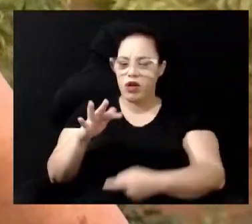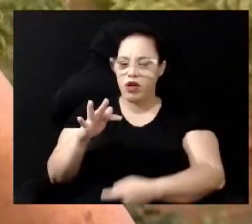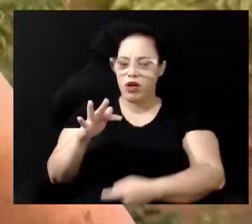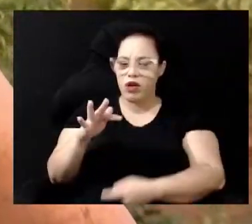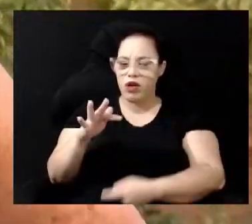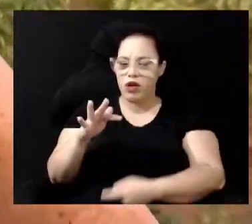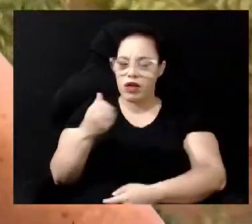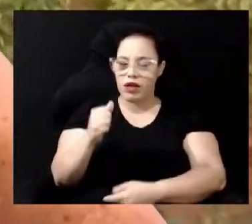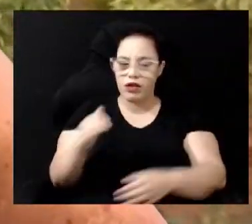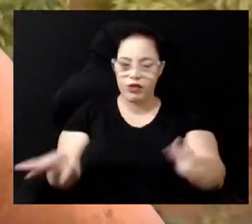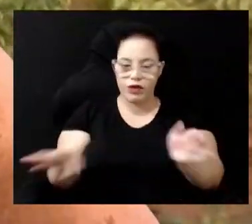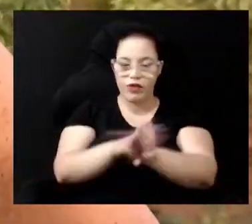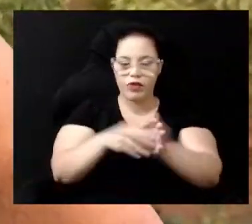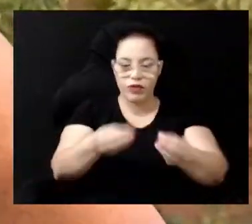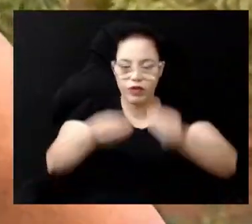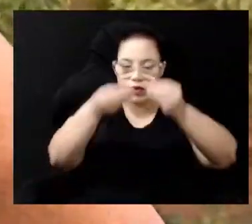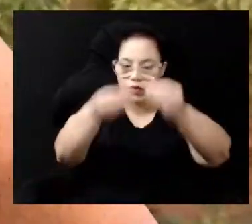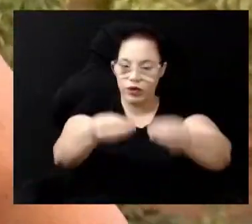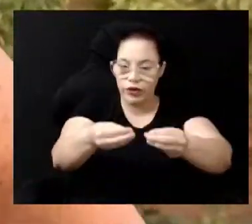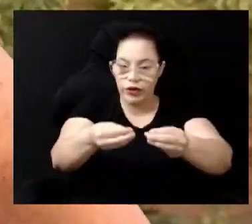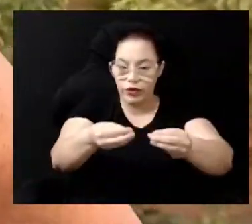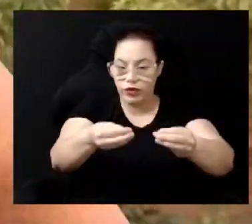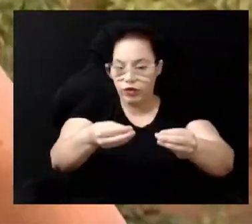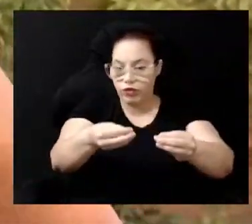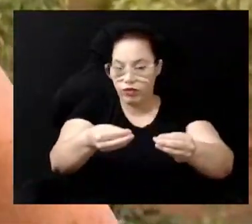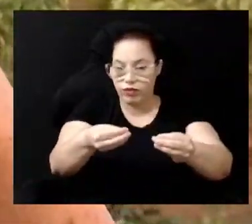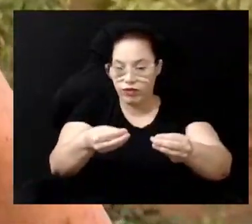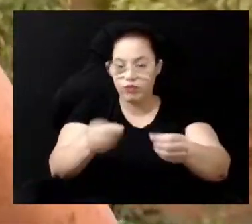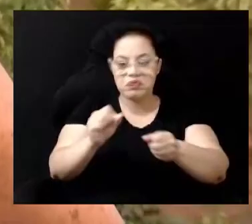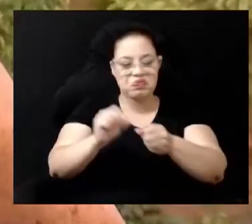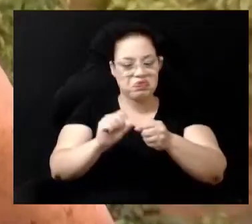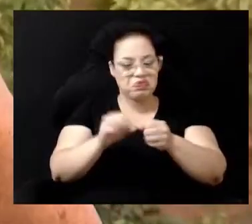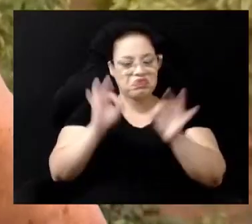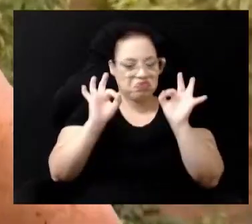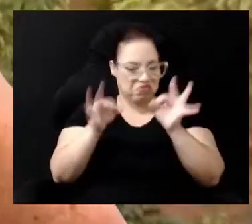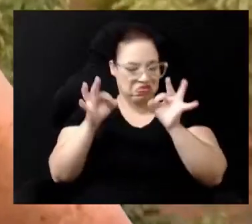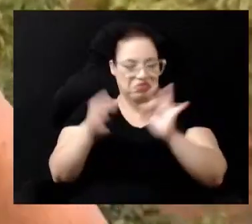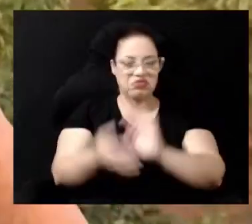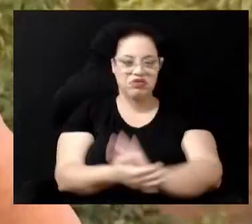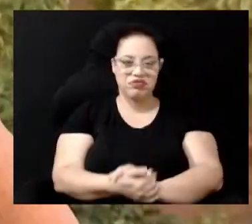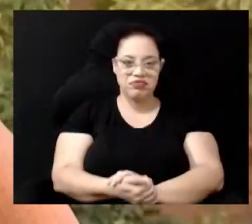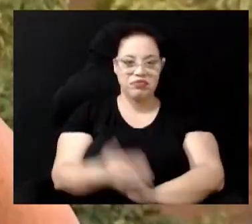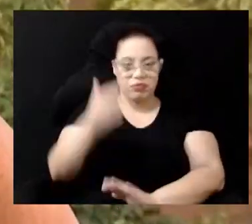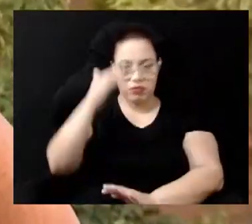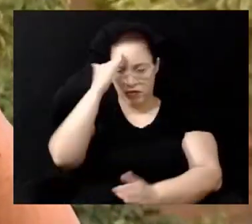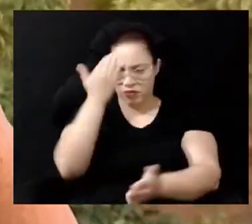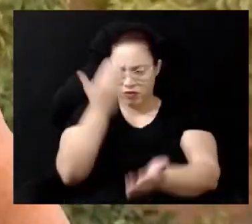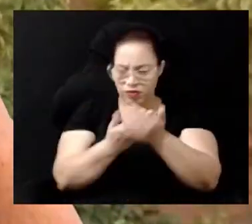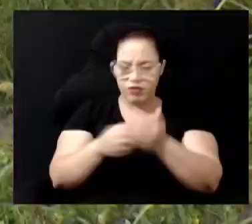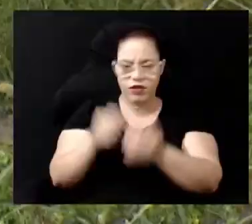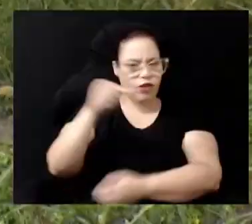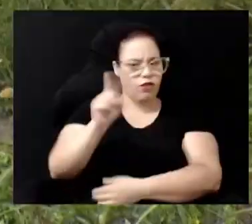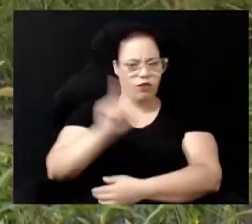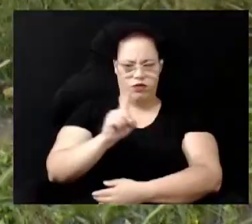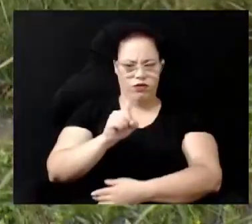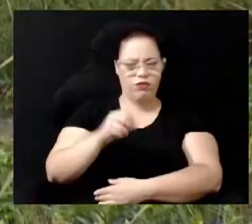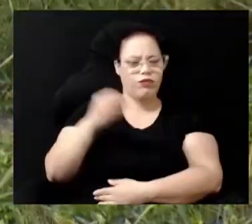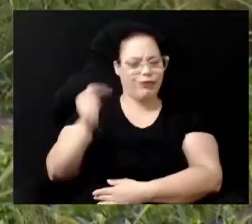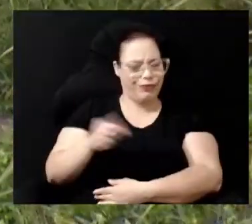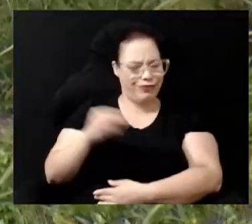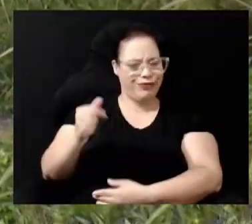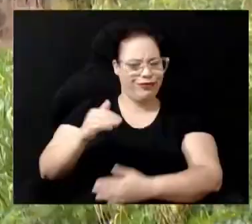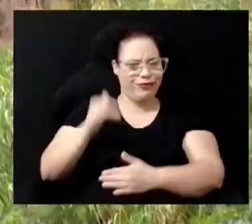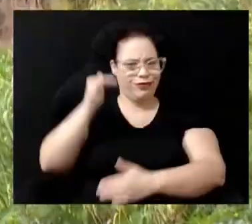proposta de fazer um plano piloto aqui Fizemos e deu certo E eu creio que não fica só nisso A gente tem muito mais para fazer Com a